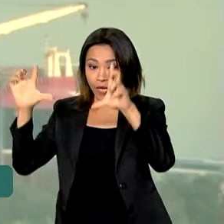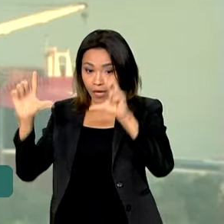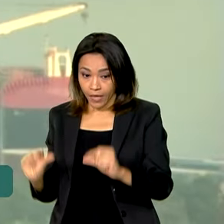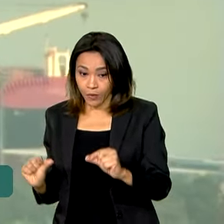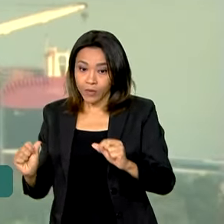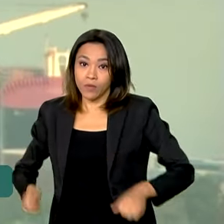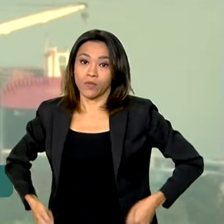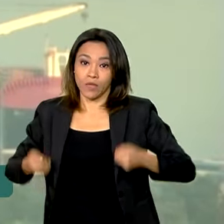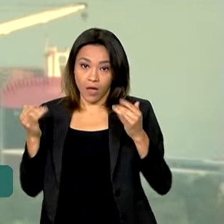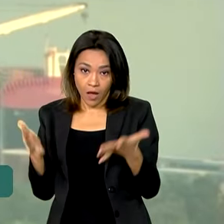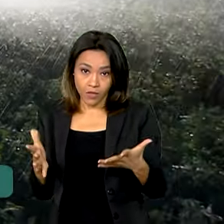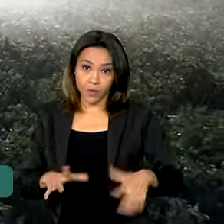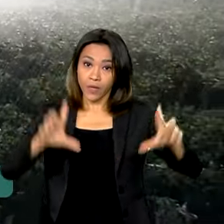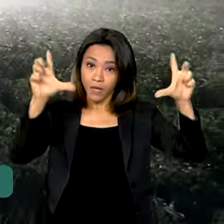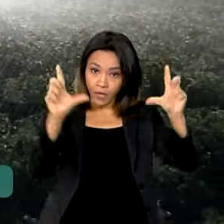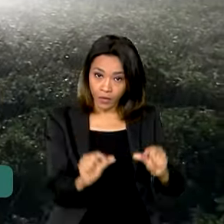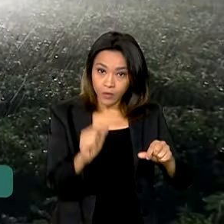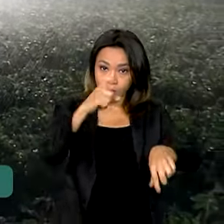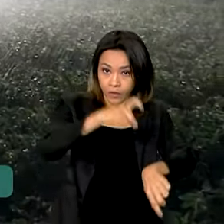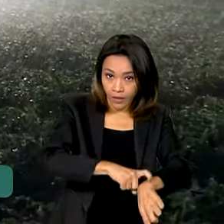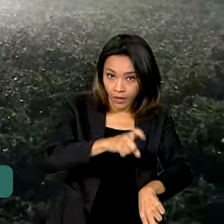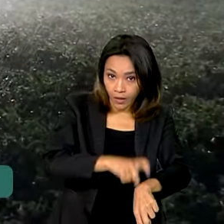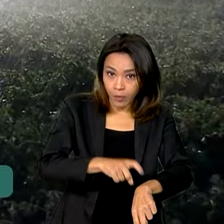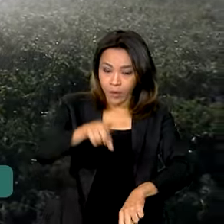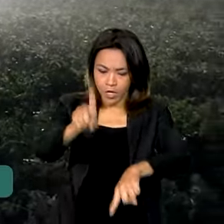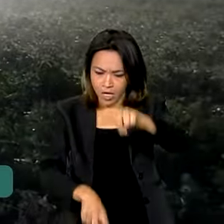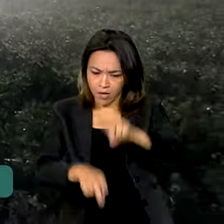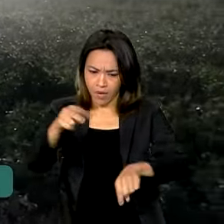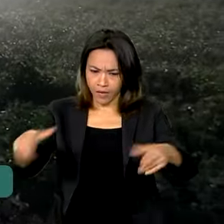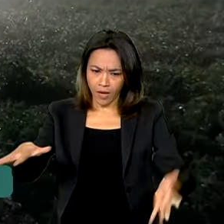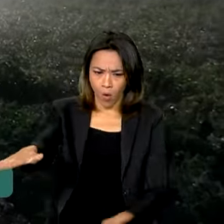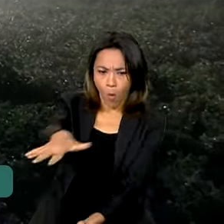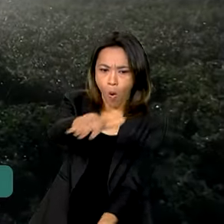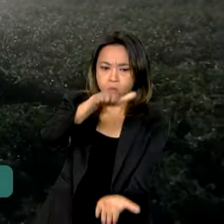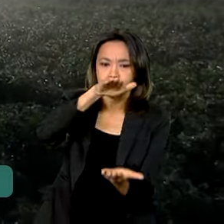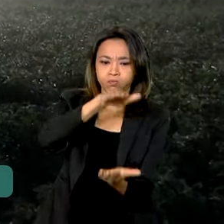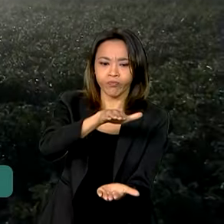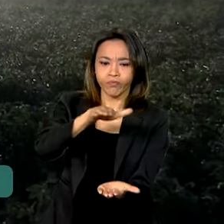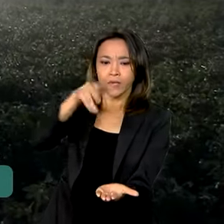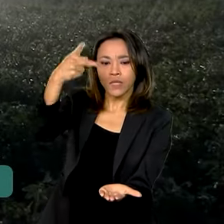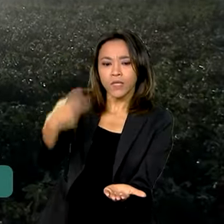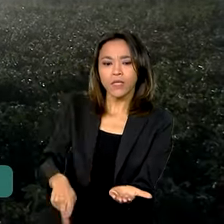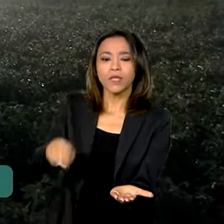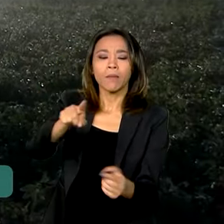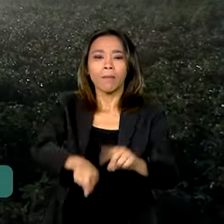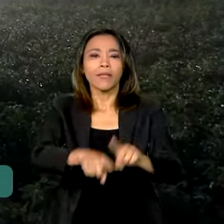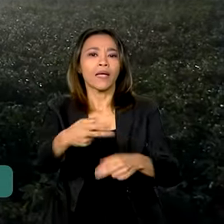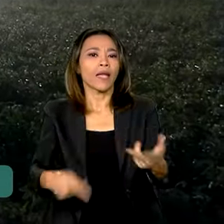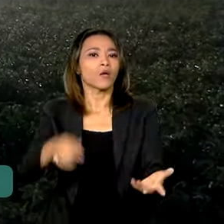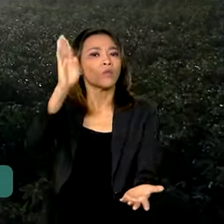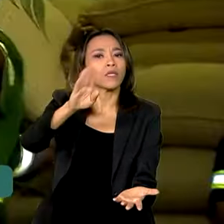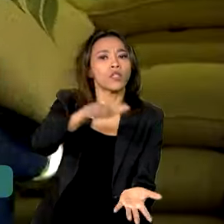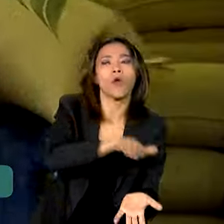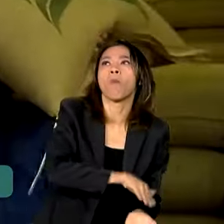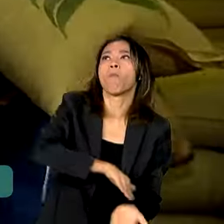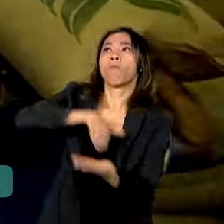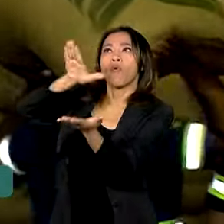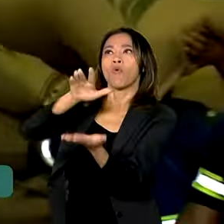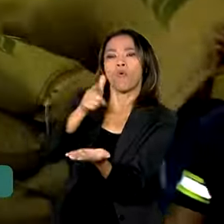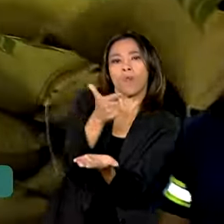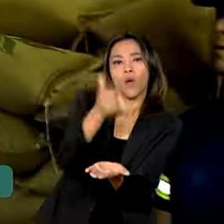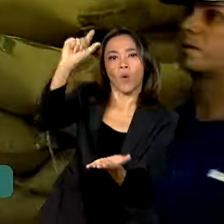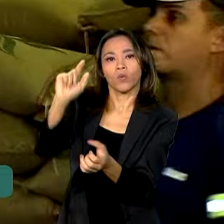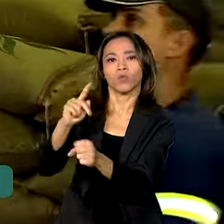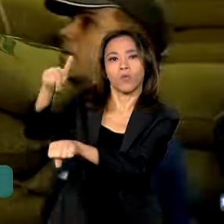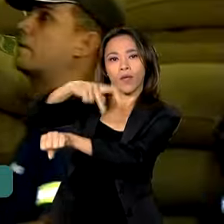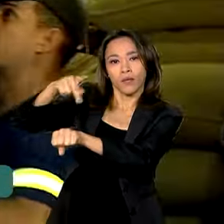prazos e agilizar a liberação de produtos de origem vegetal brasileiros exportados para o exterior. Esses